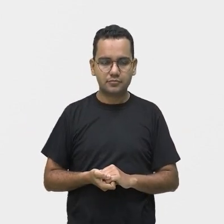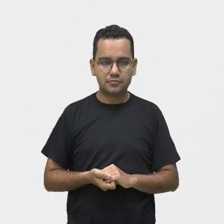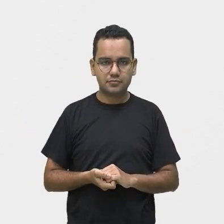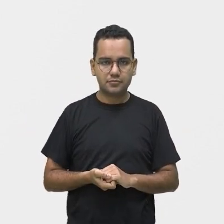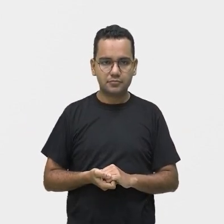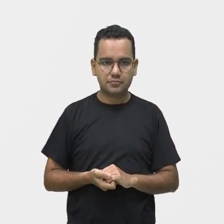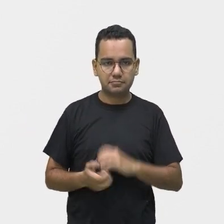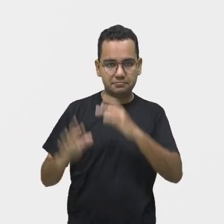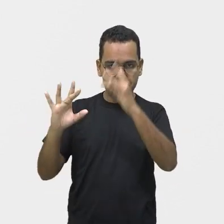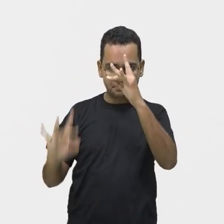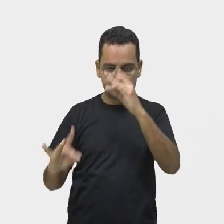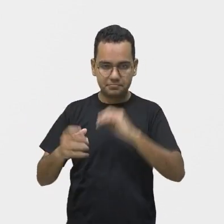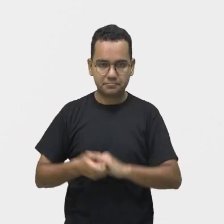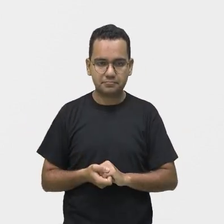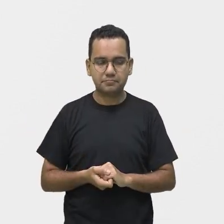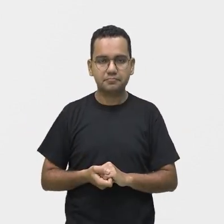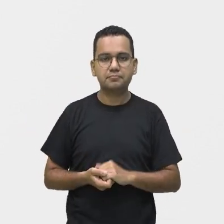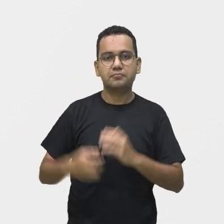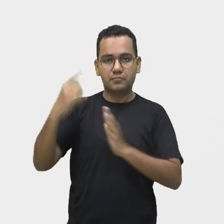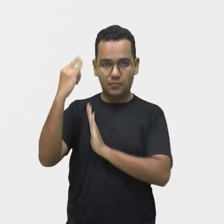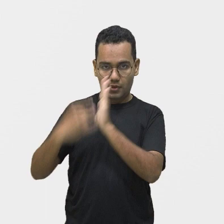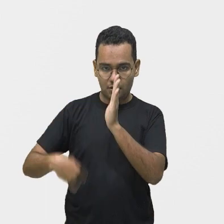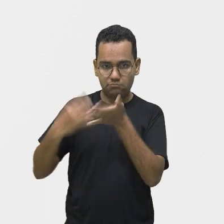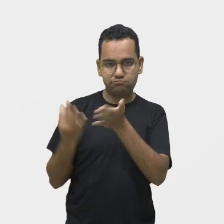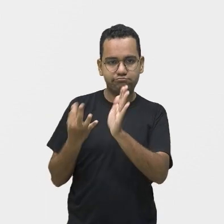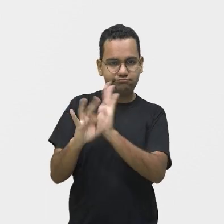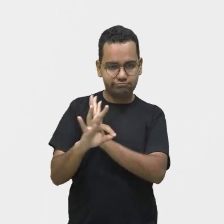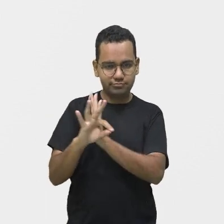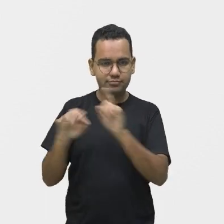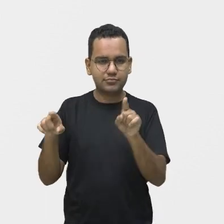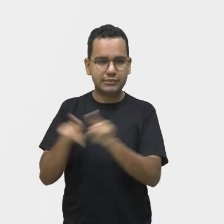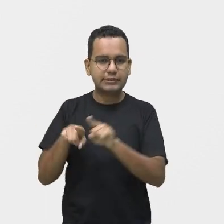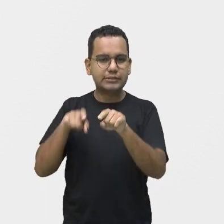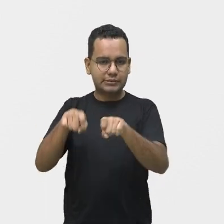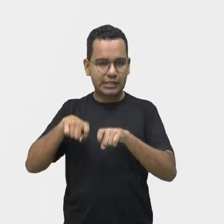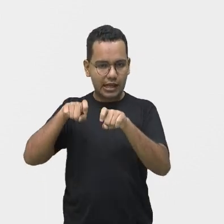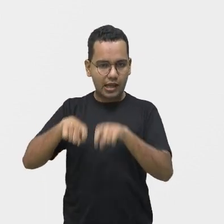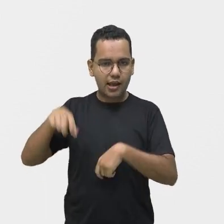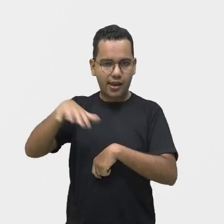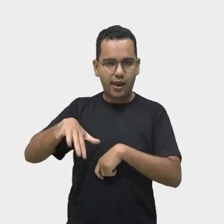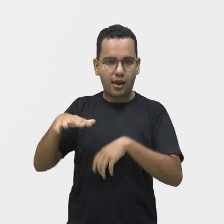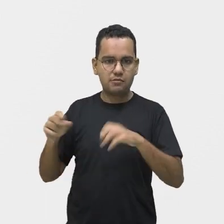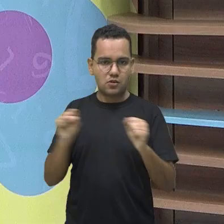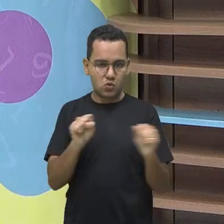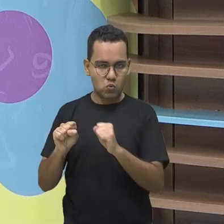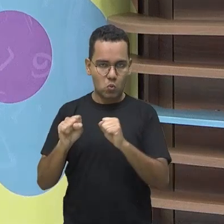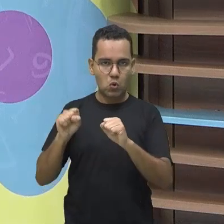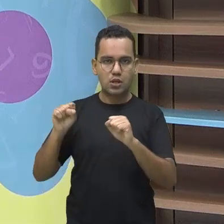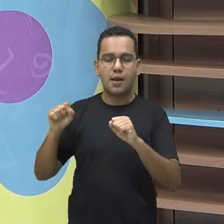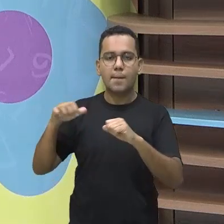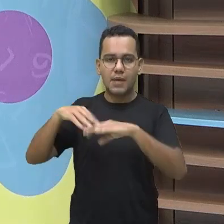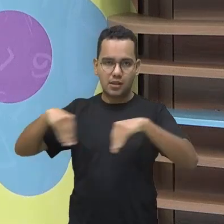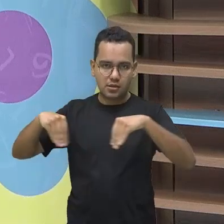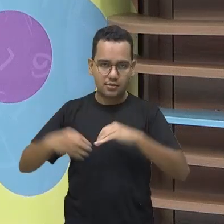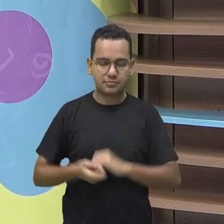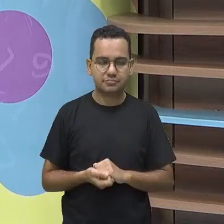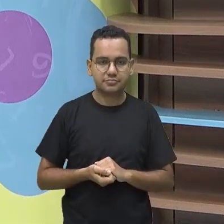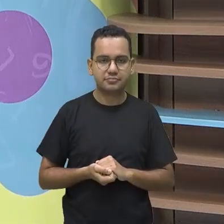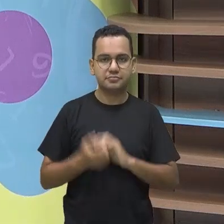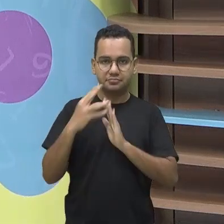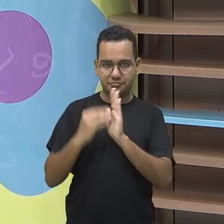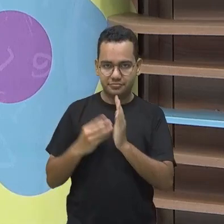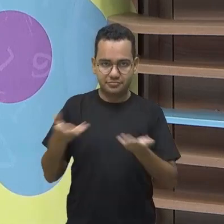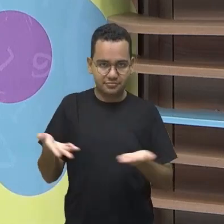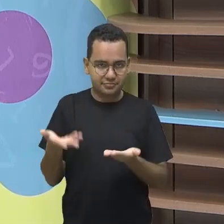detalhamento nós temos Conflitos agrários, estrutura fundiária e a luta pela terra Então esses são os conteúdos da nossa